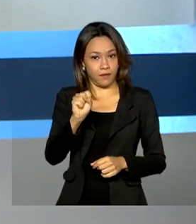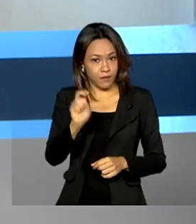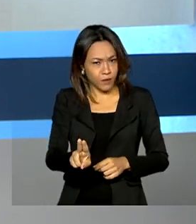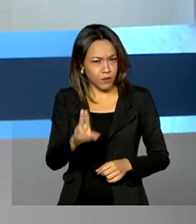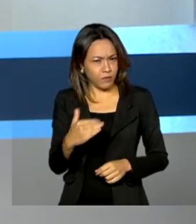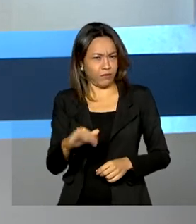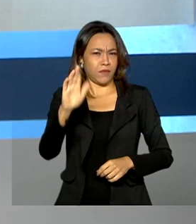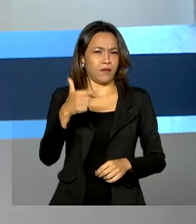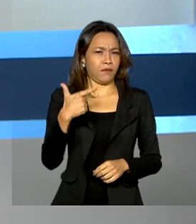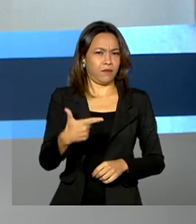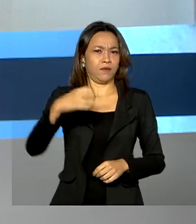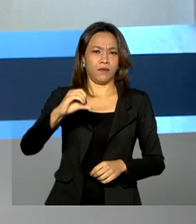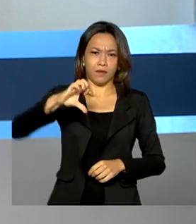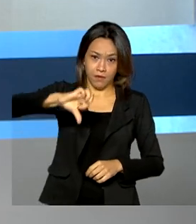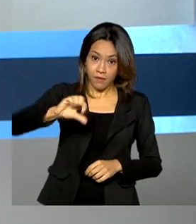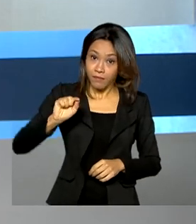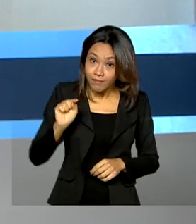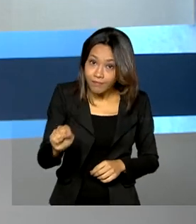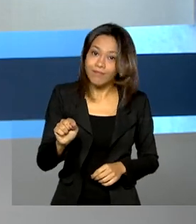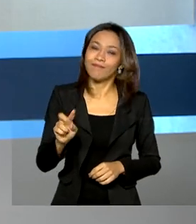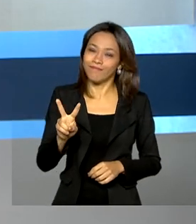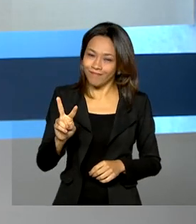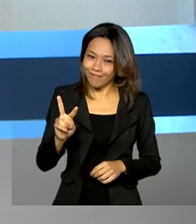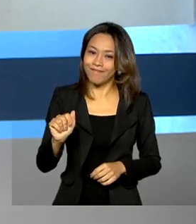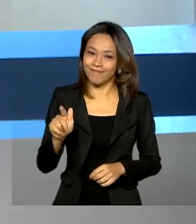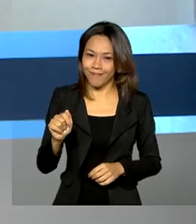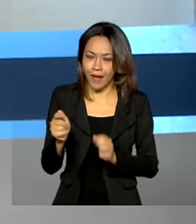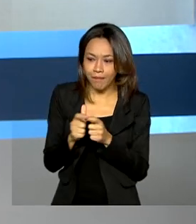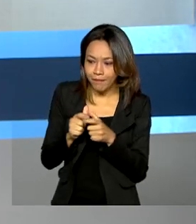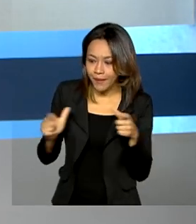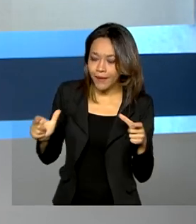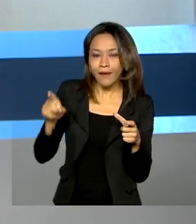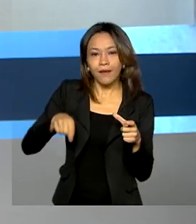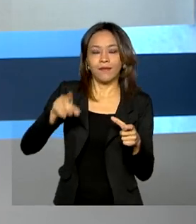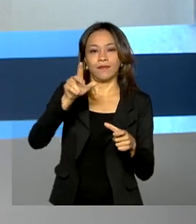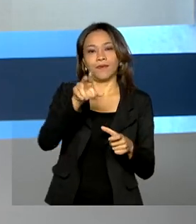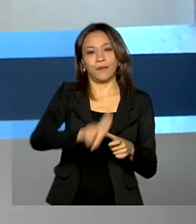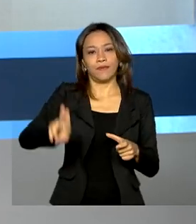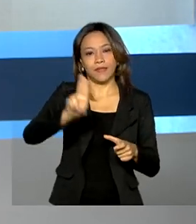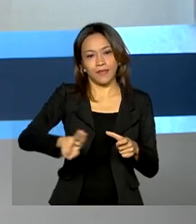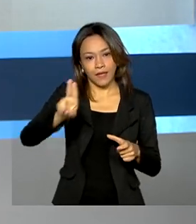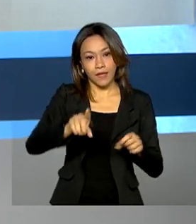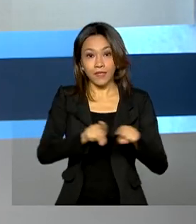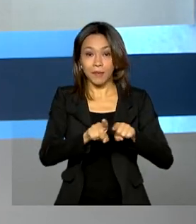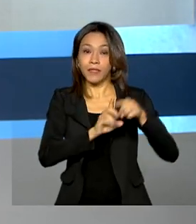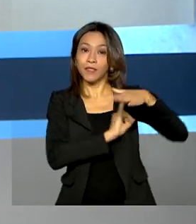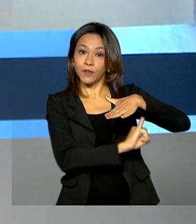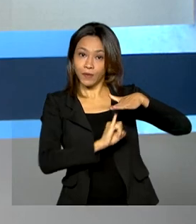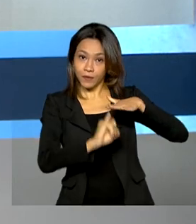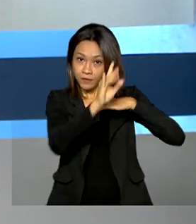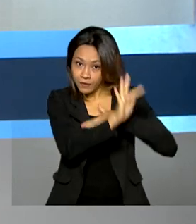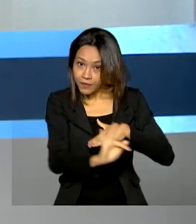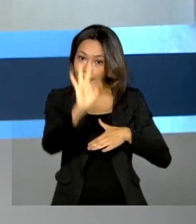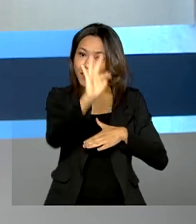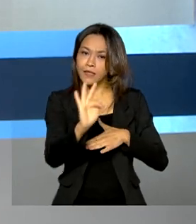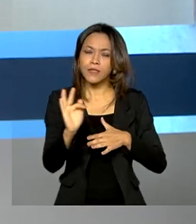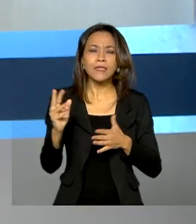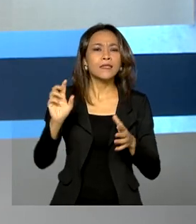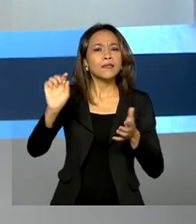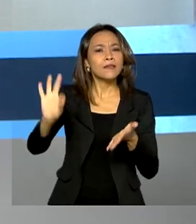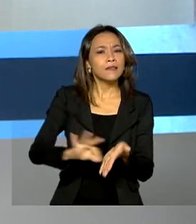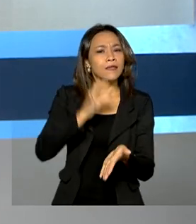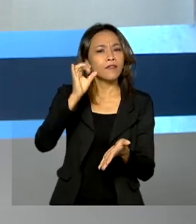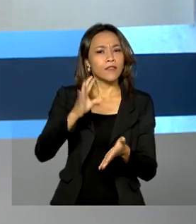São mais de 209 mil vagas, a maioria delas em universidades e institutos federais. Para se inscrever, basta